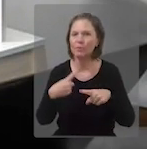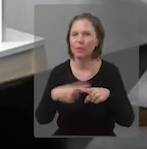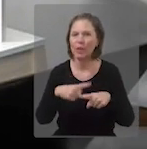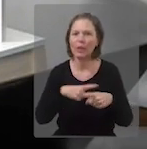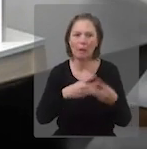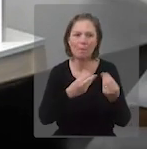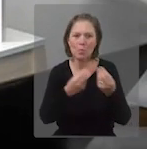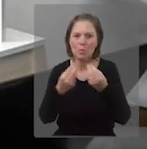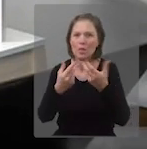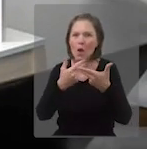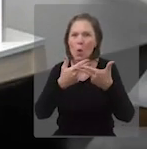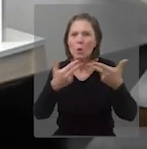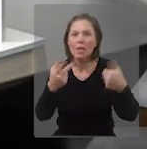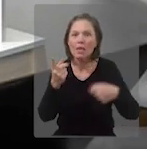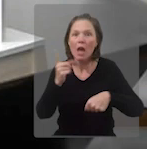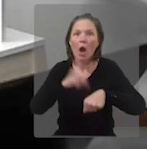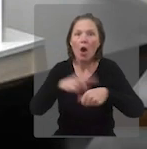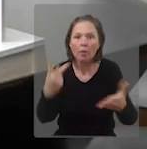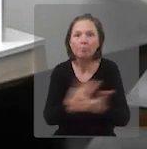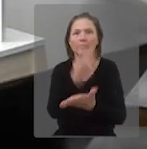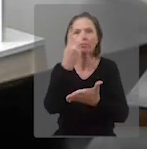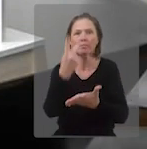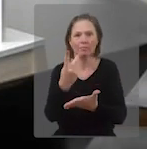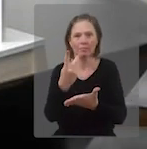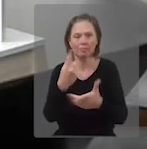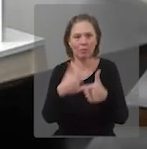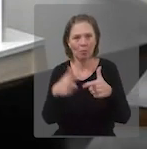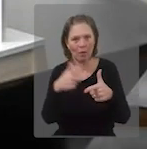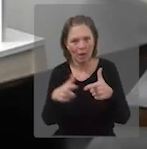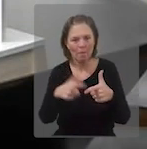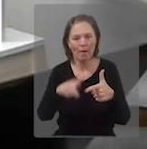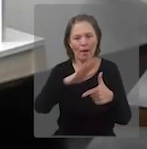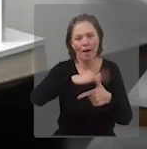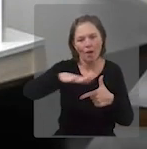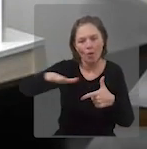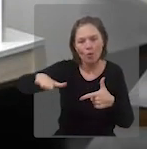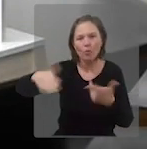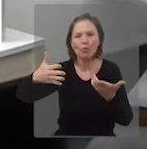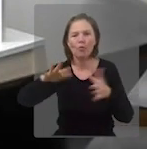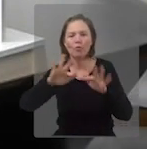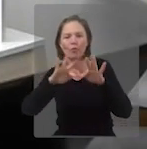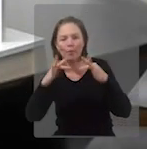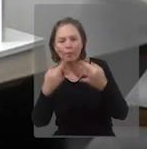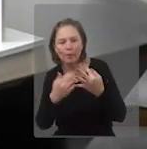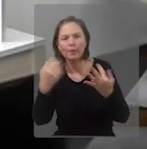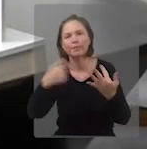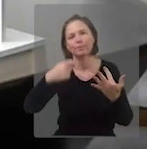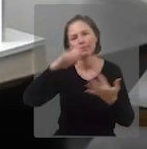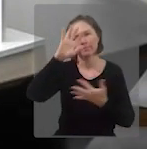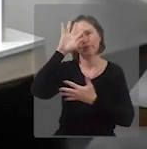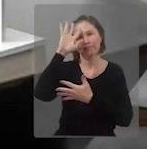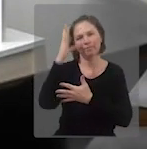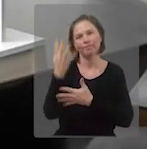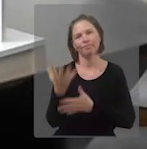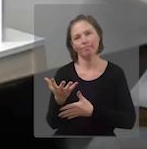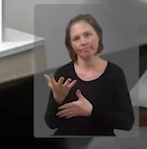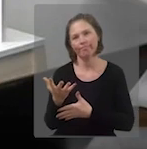nessa vida do gestor escolar. Ele acaba apagando bastante incêndio e, por consequência,